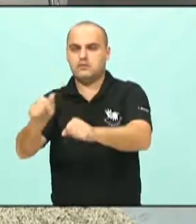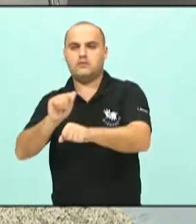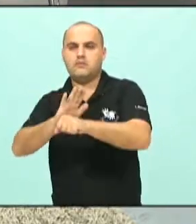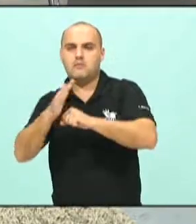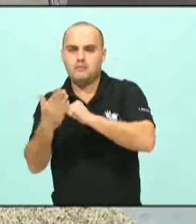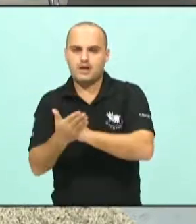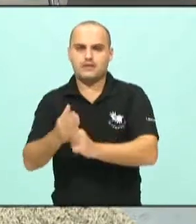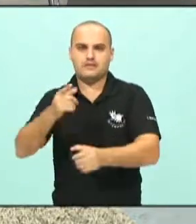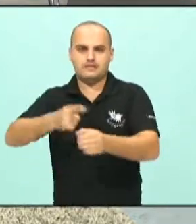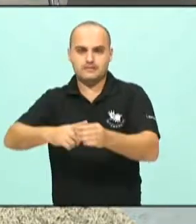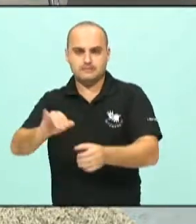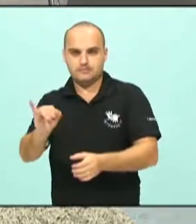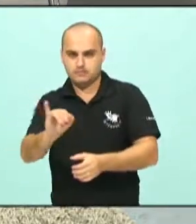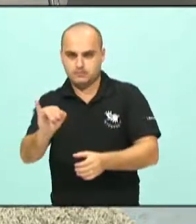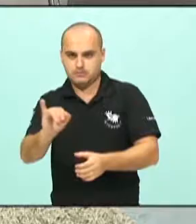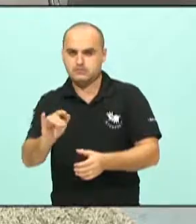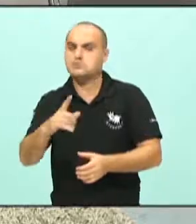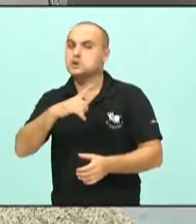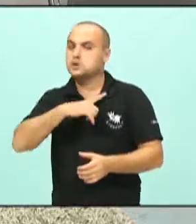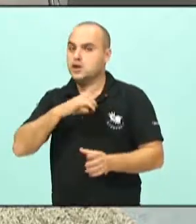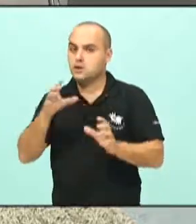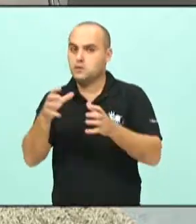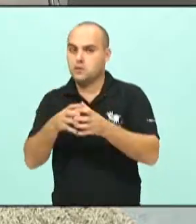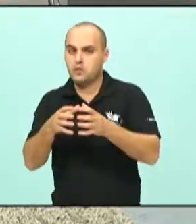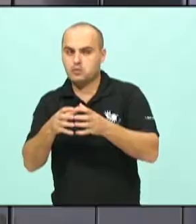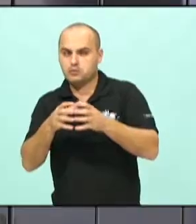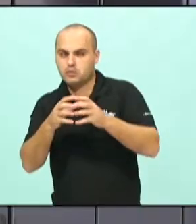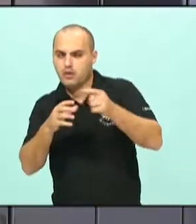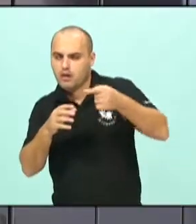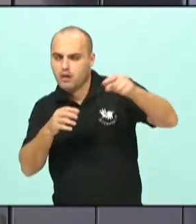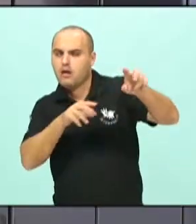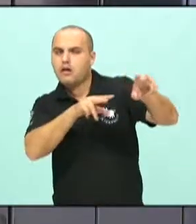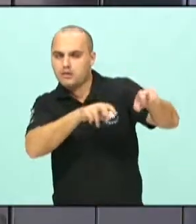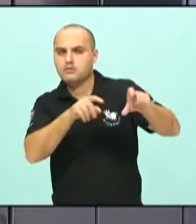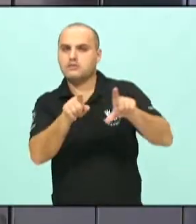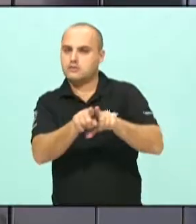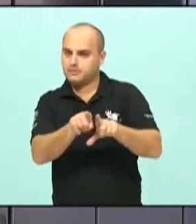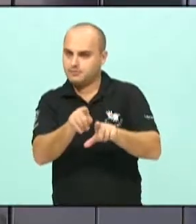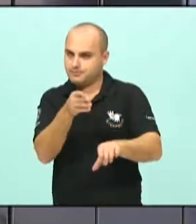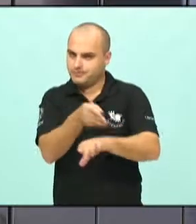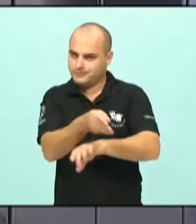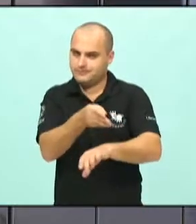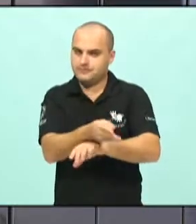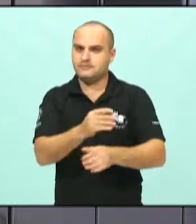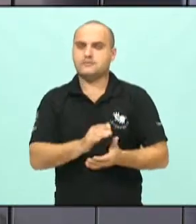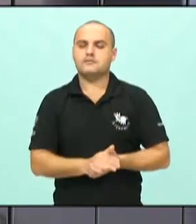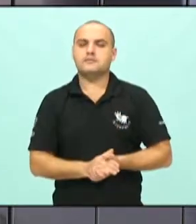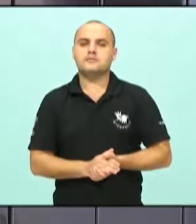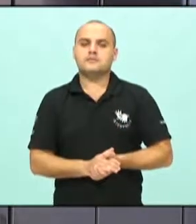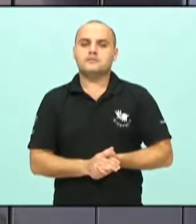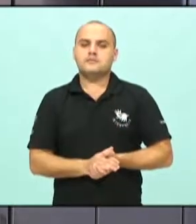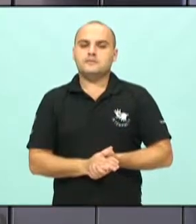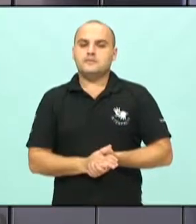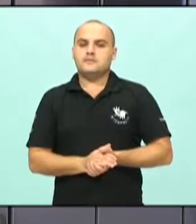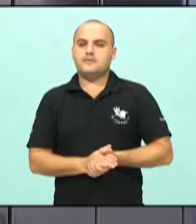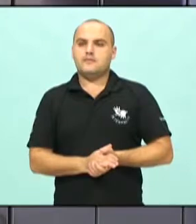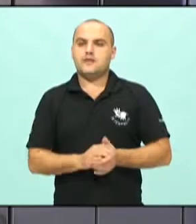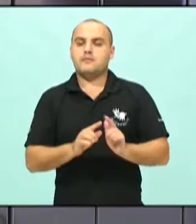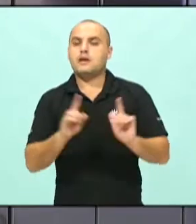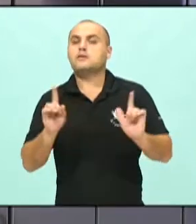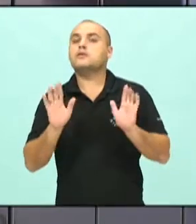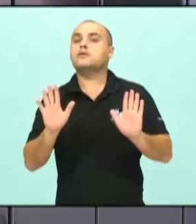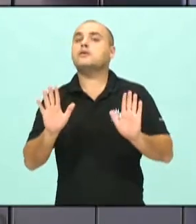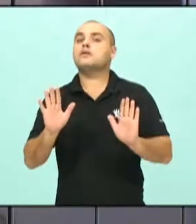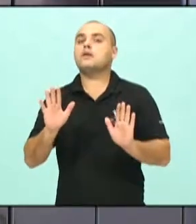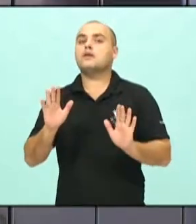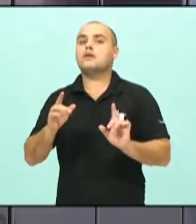cidade toda, até com grupos isolados, idosos. Ocorrem que, primeiro, o que eu vejo positivo é